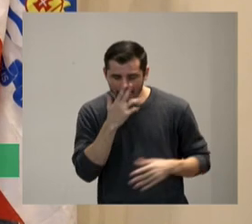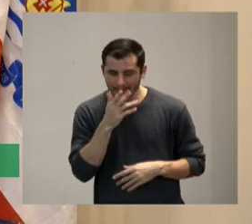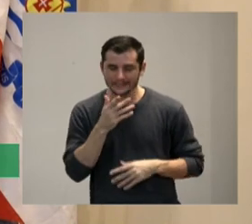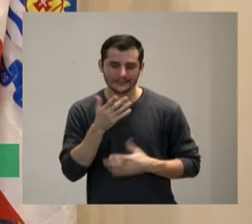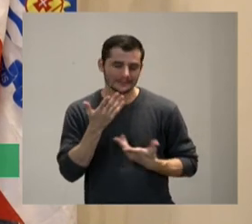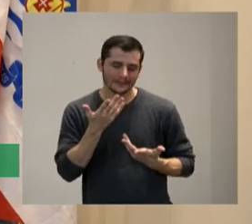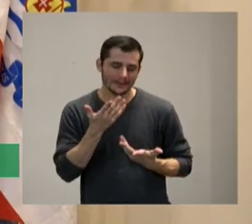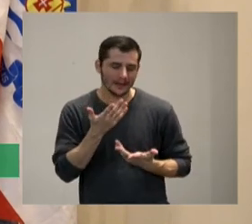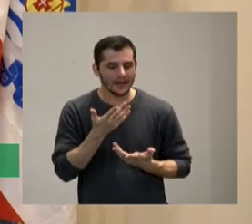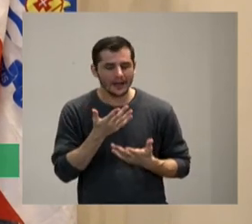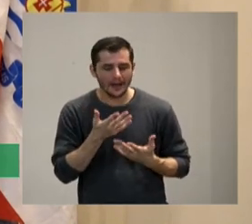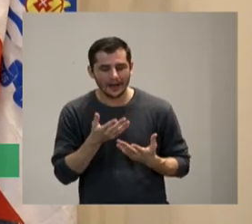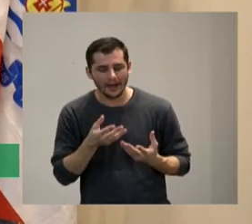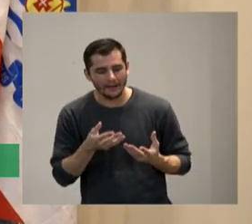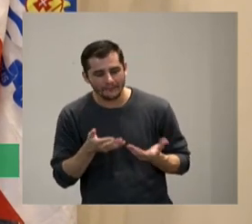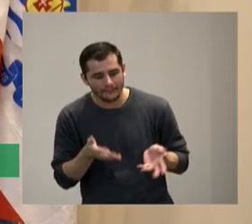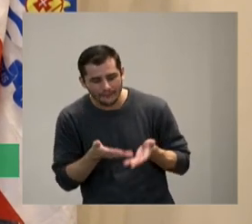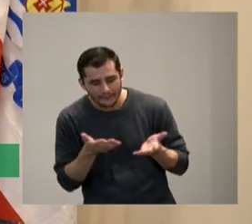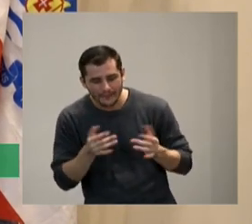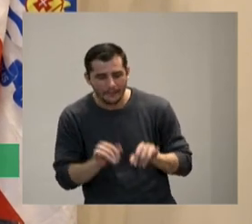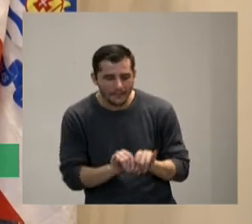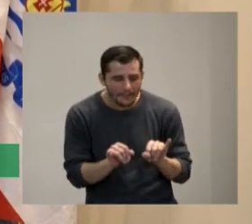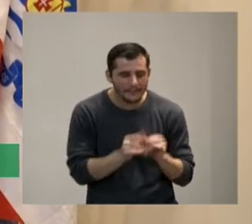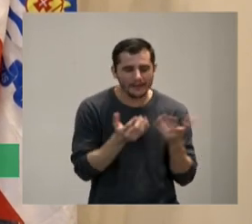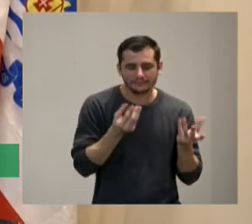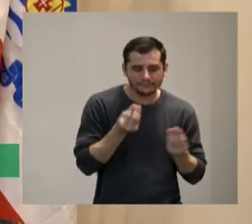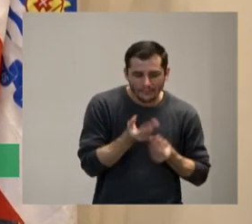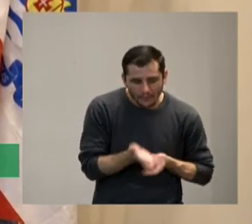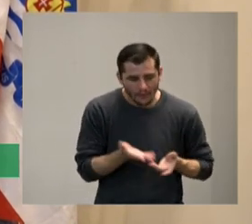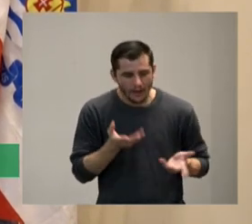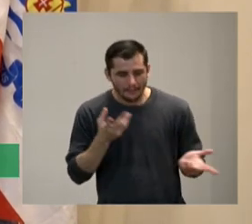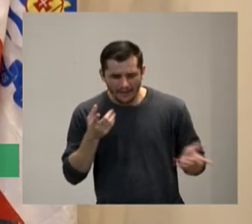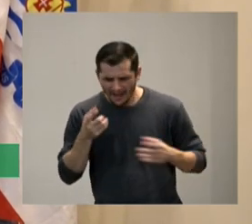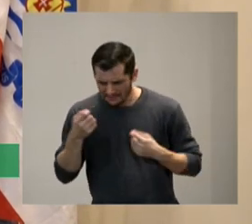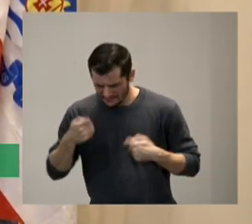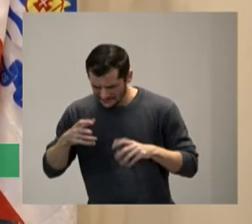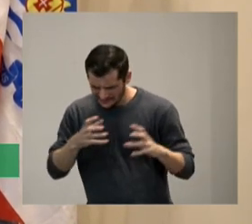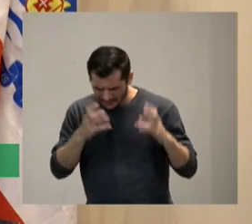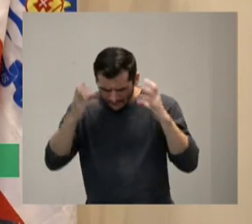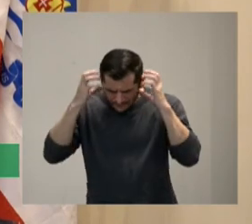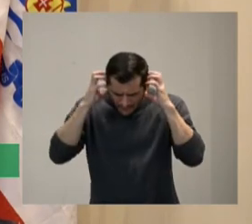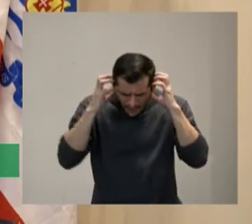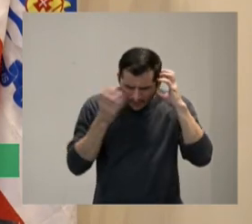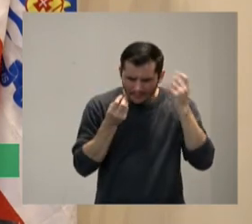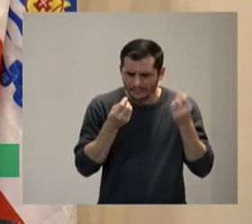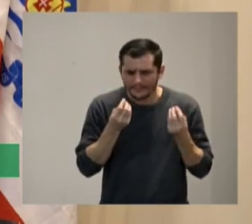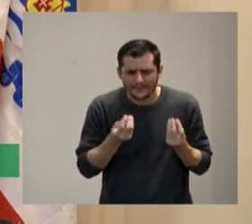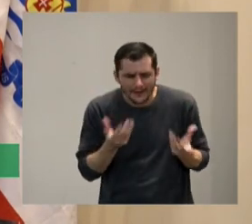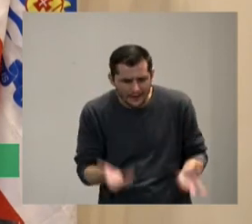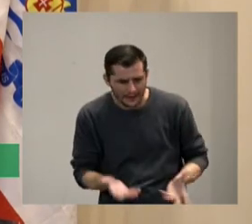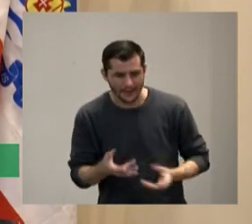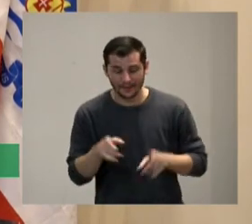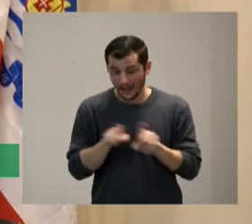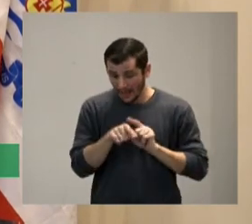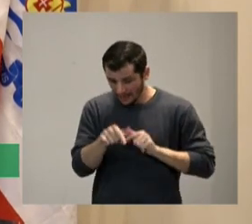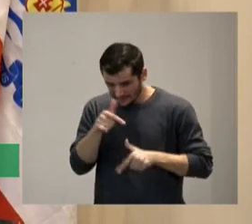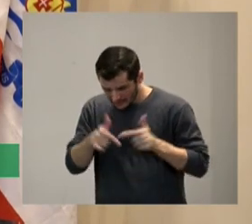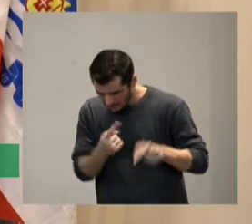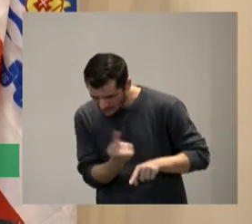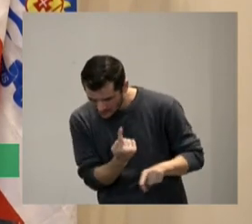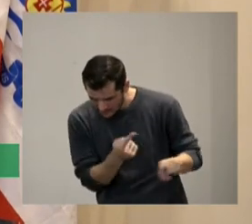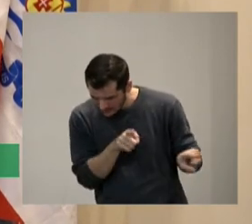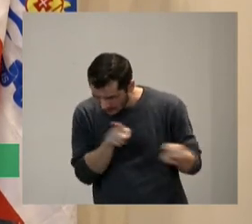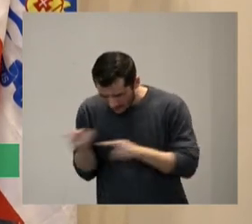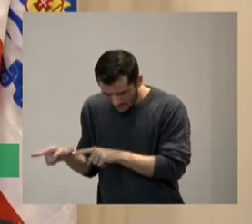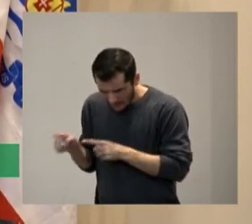mas por que ele é assim mas por que ele tem que usar fone mas o cara trabalha sozinho ah ele não vai no churrasco a gente